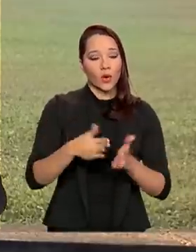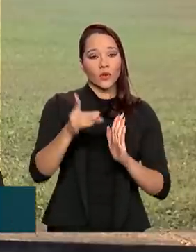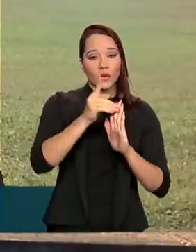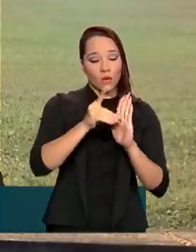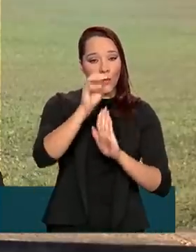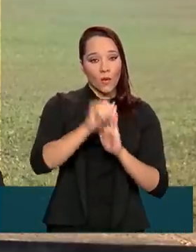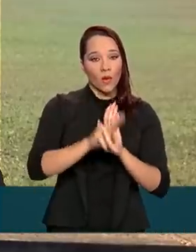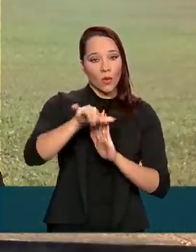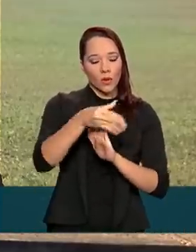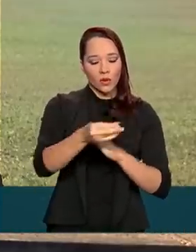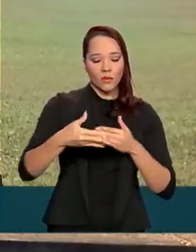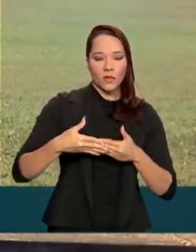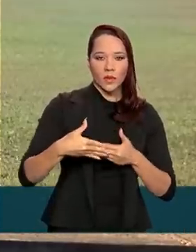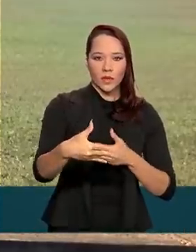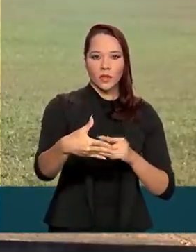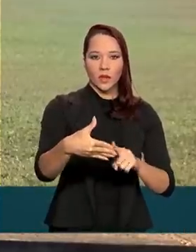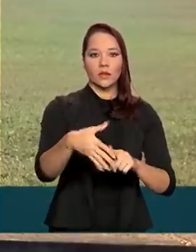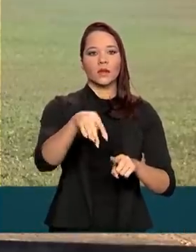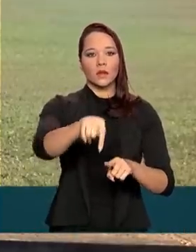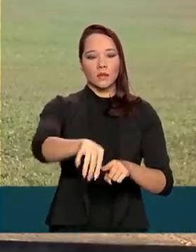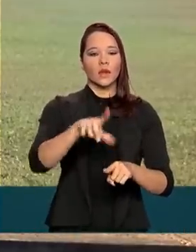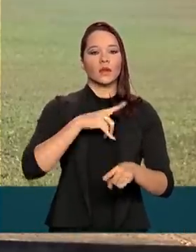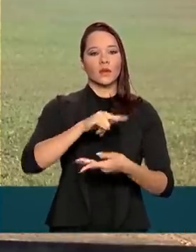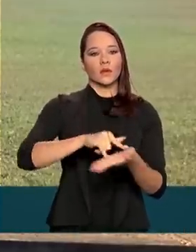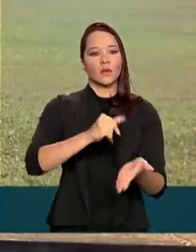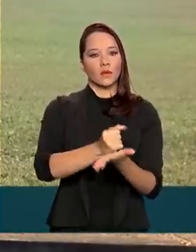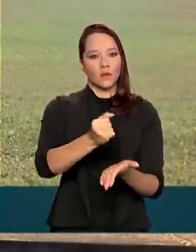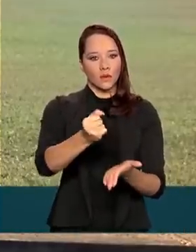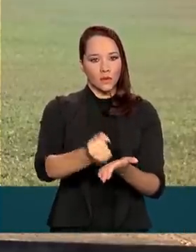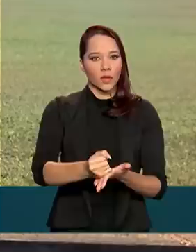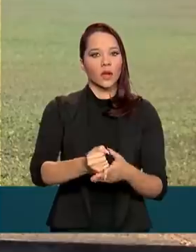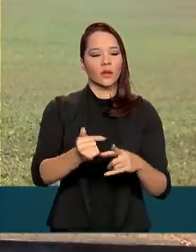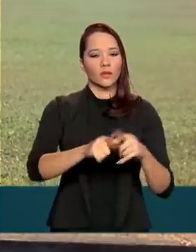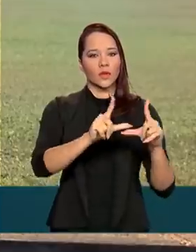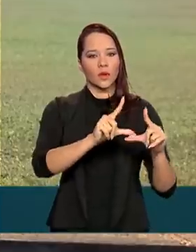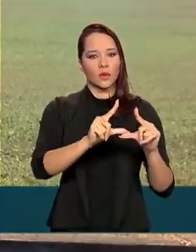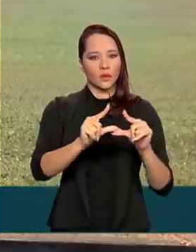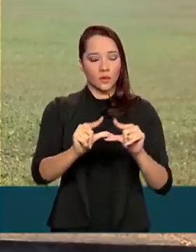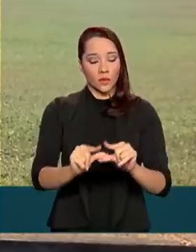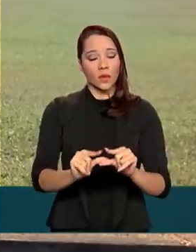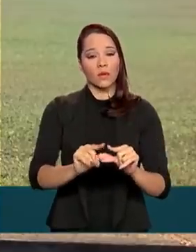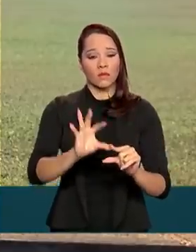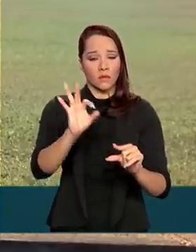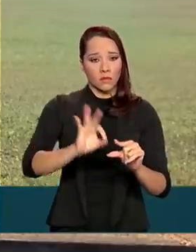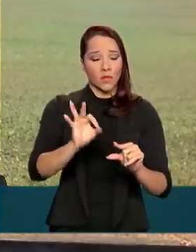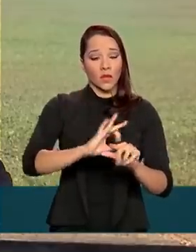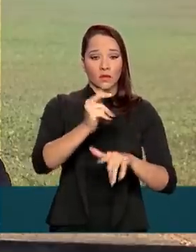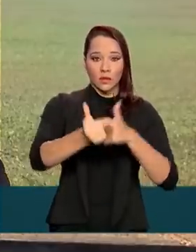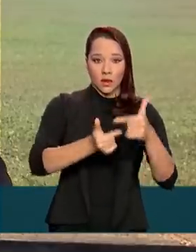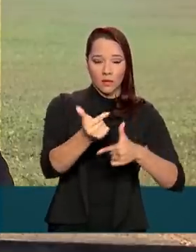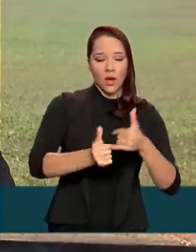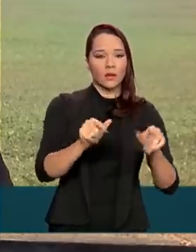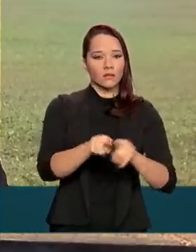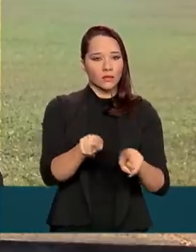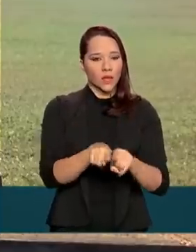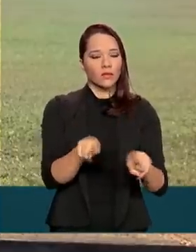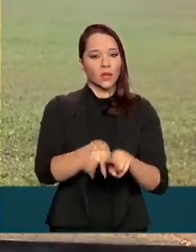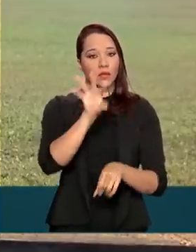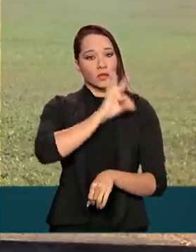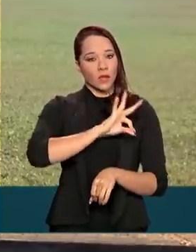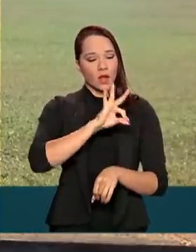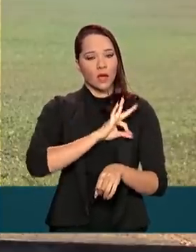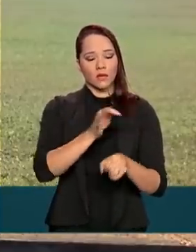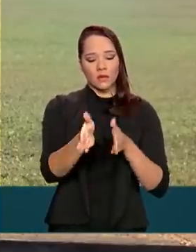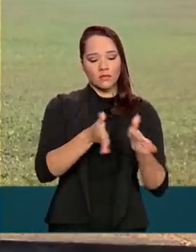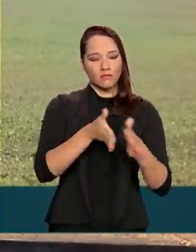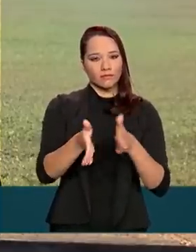ele estende o prazo para a celebração de contratos de redução proporcional de jornada e salário durante o